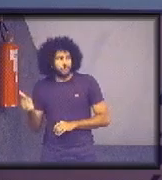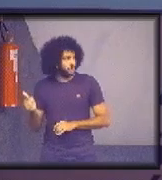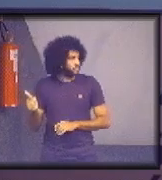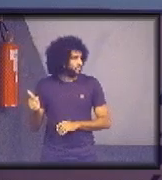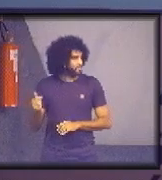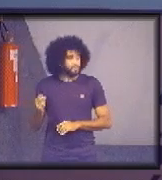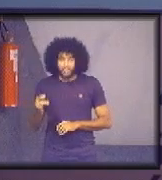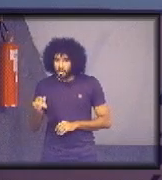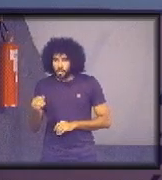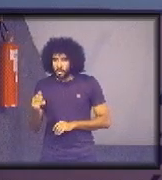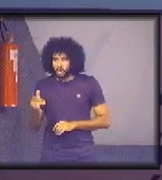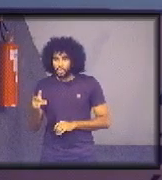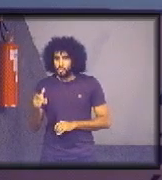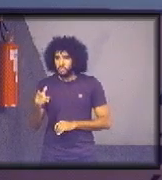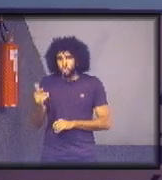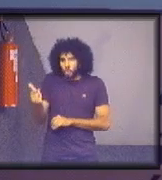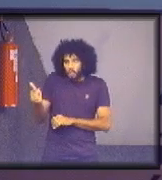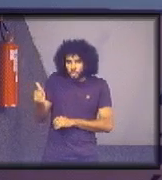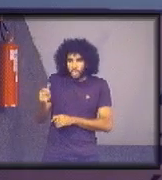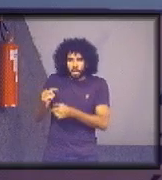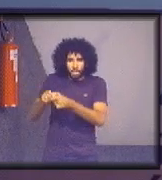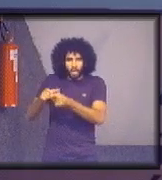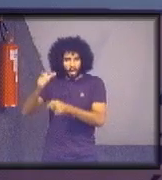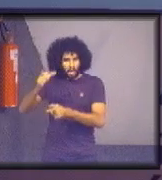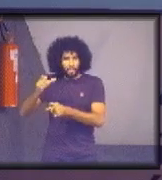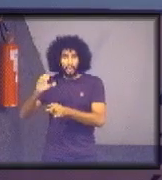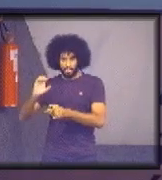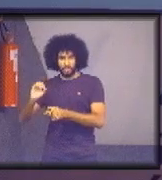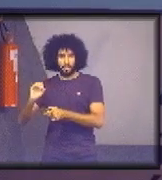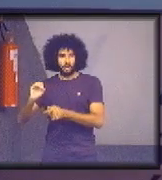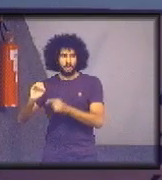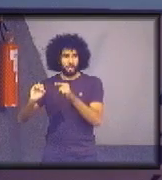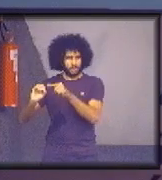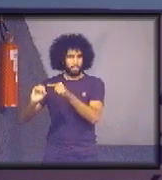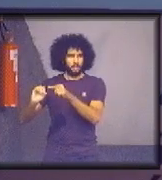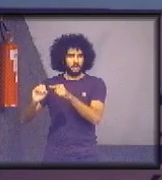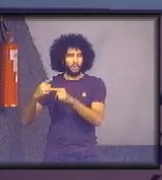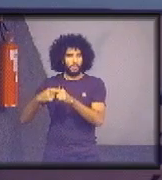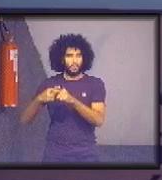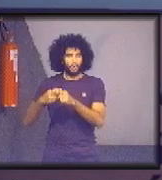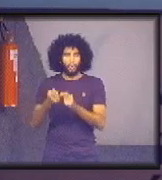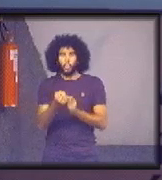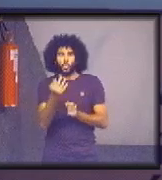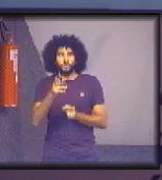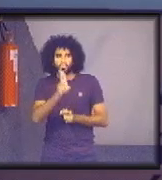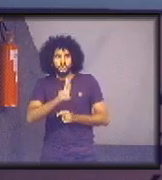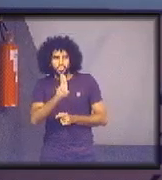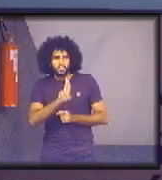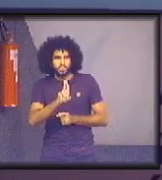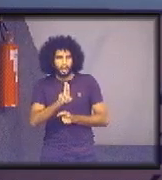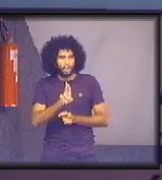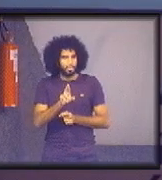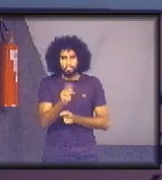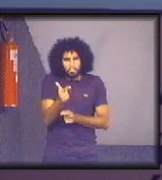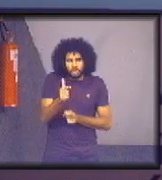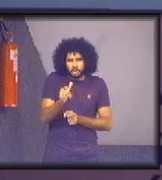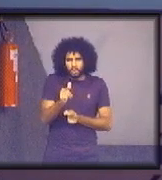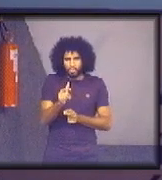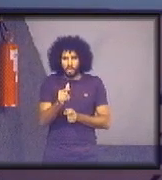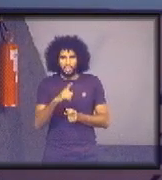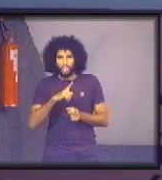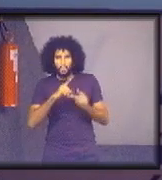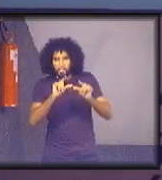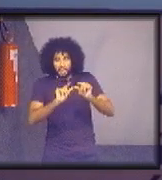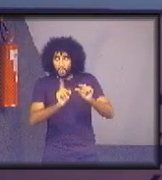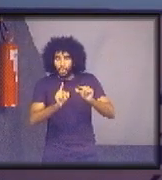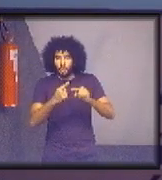Se ele não consome garrafa de água, o valor é zero. Porque a quantidade consumida de garrafa de água não é não disponível, é zero. Agora,